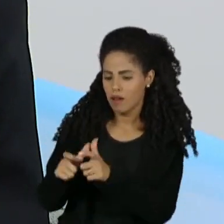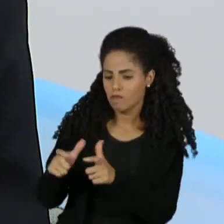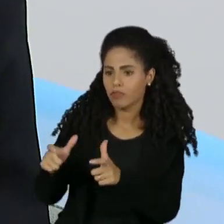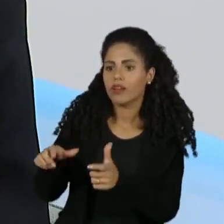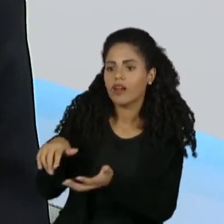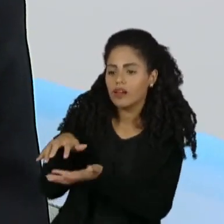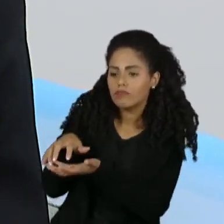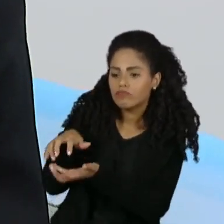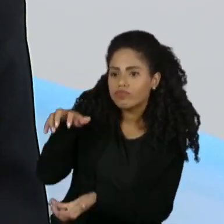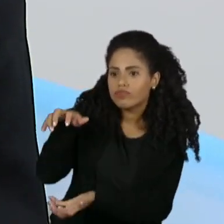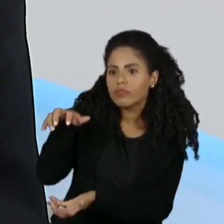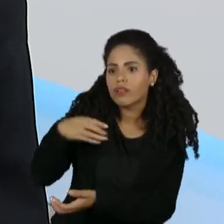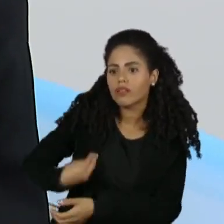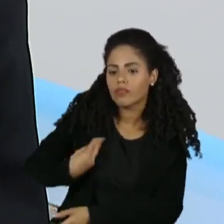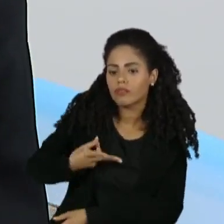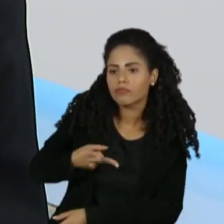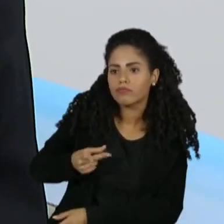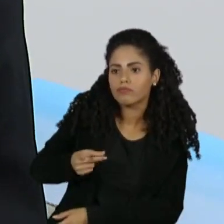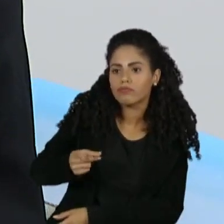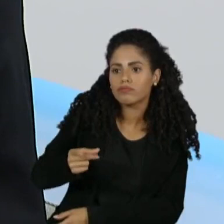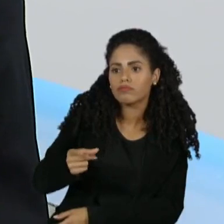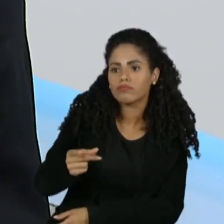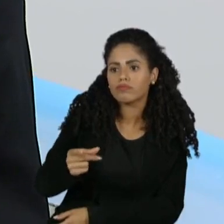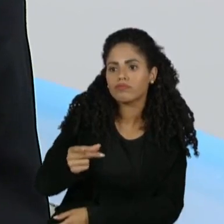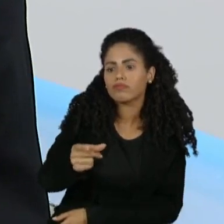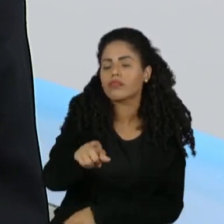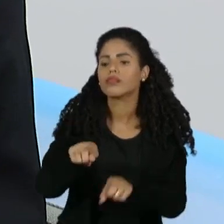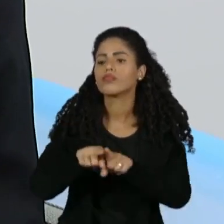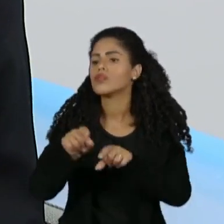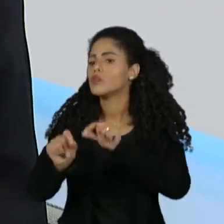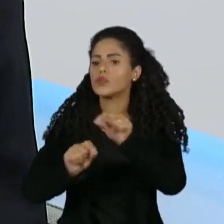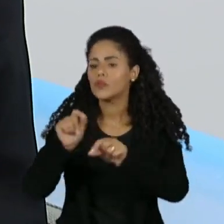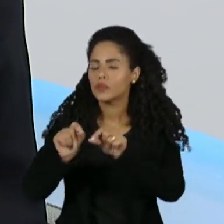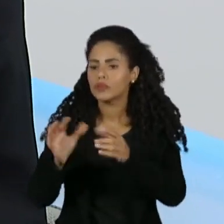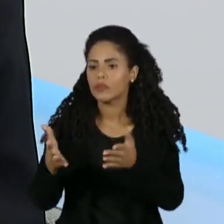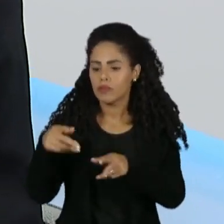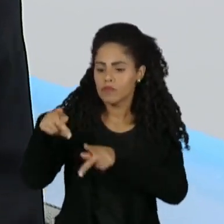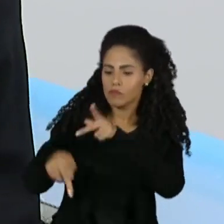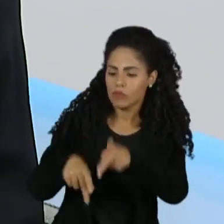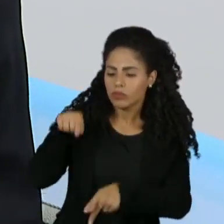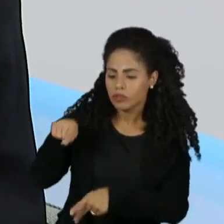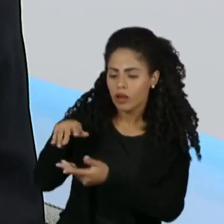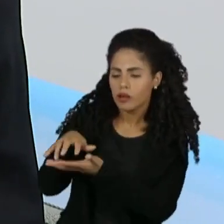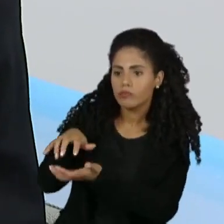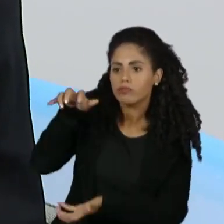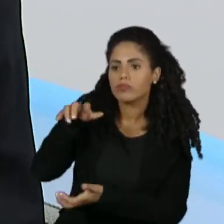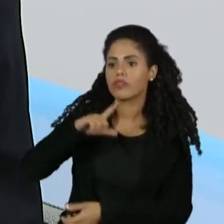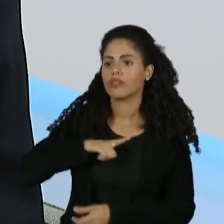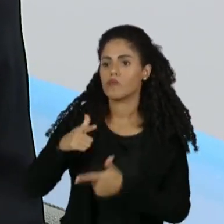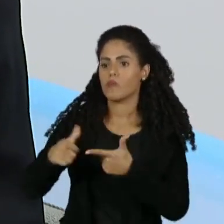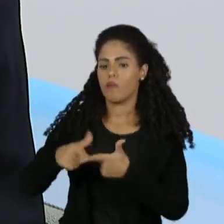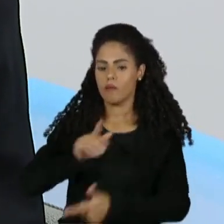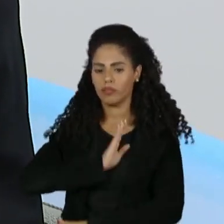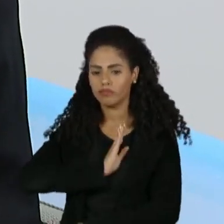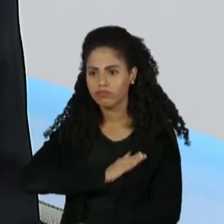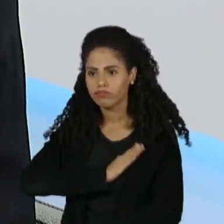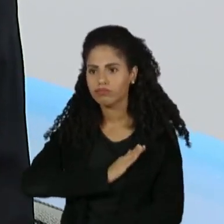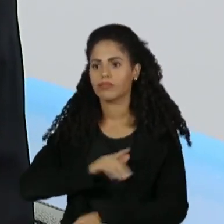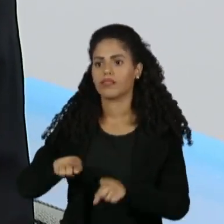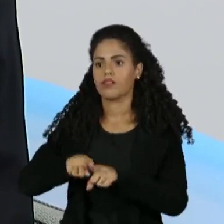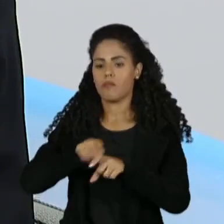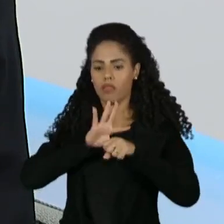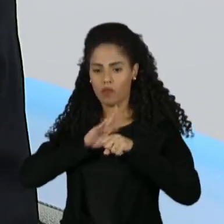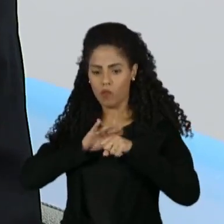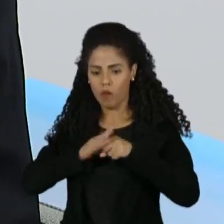portanto, que sobrevive mais, e incidirão sobre esta população fatores de risco cardiovasculares e